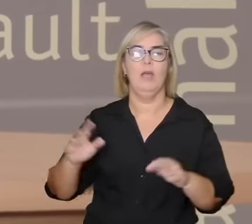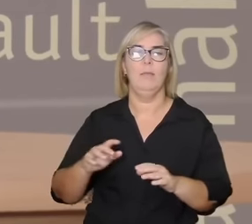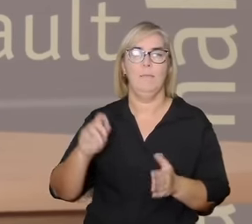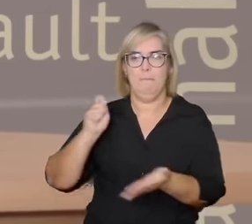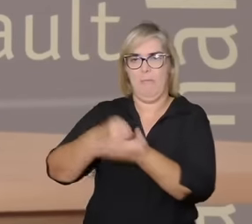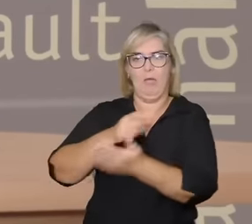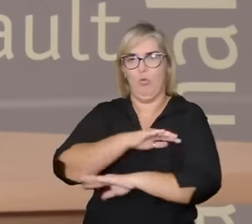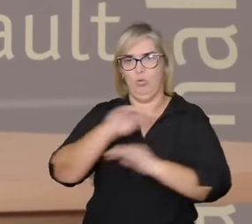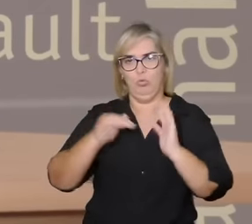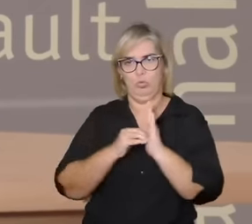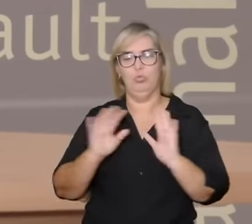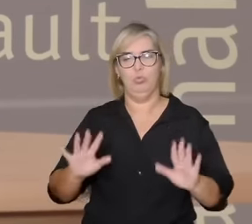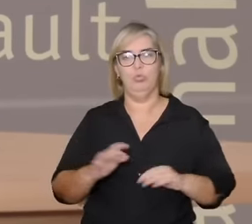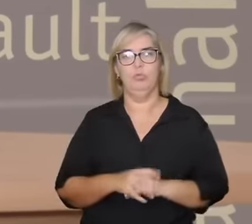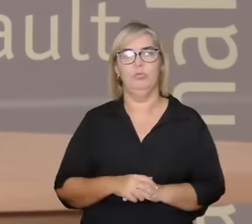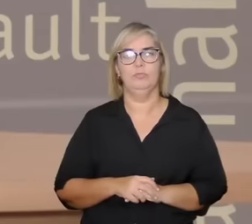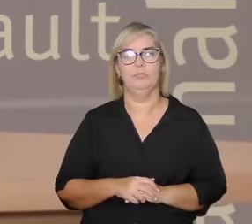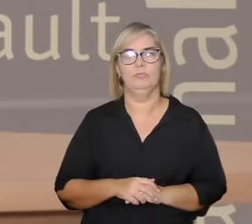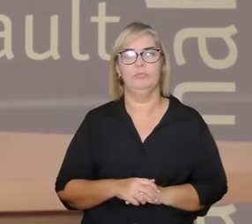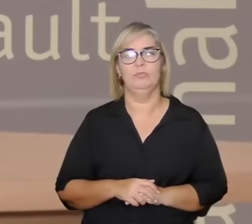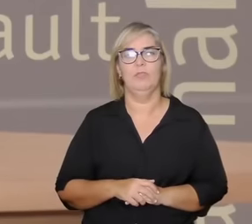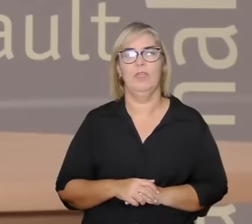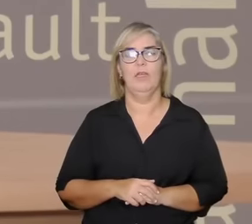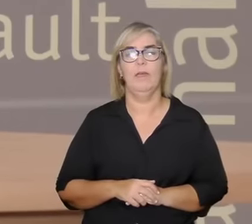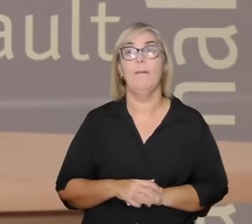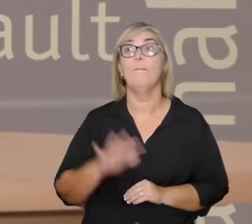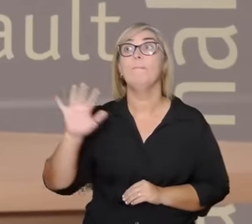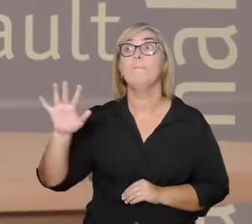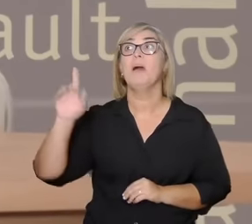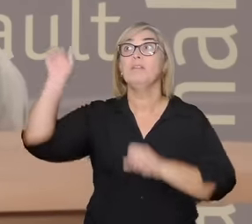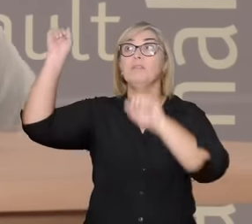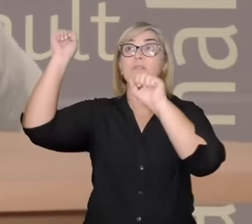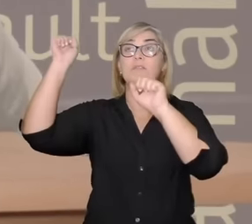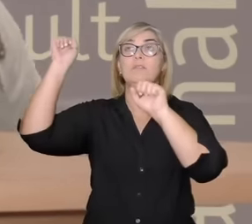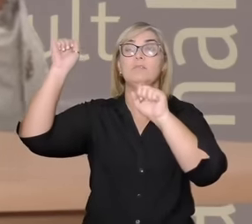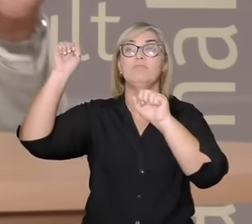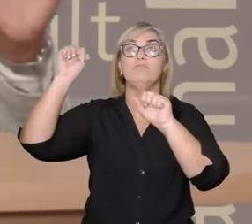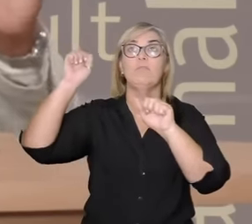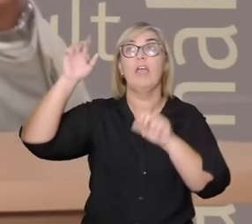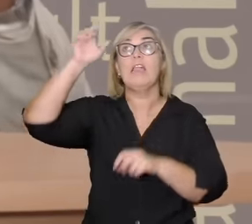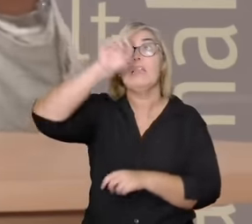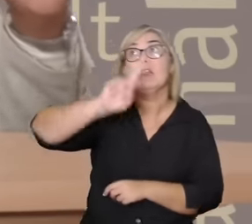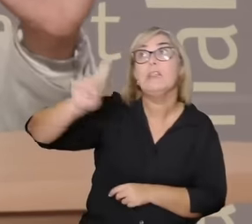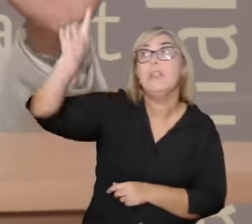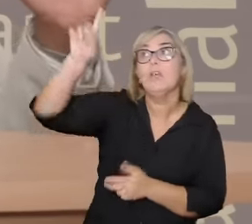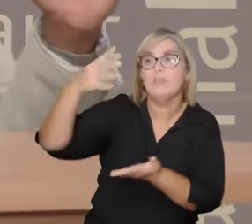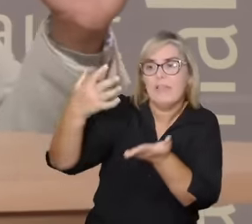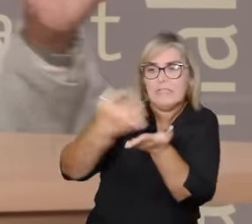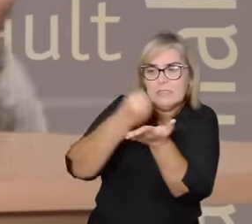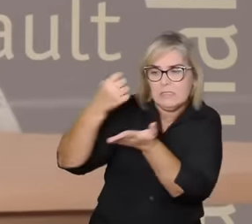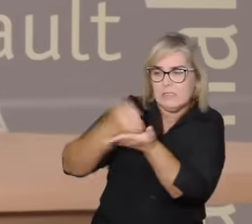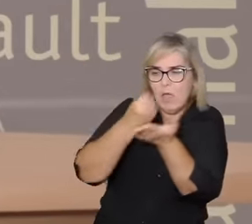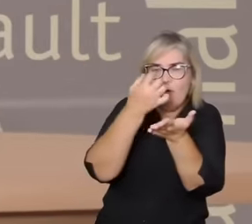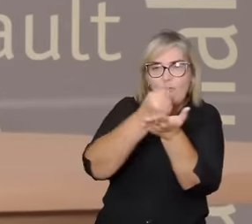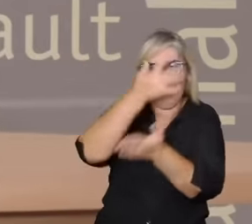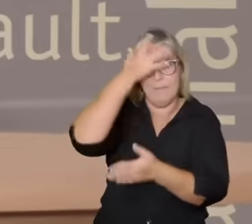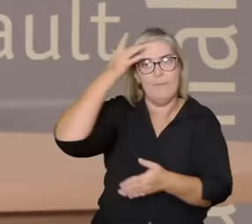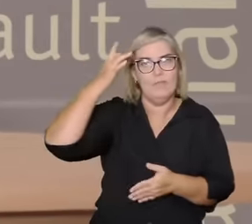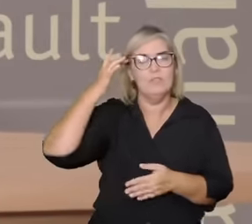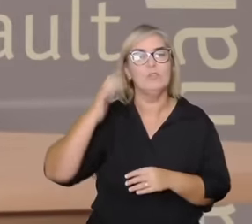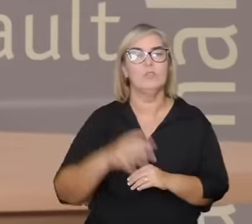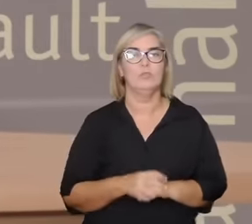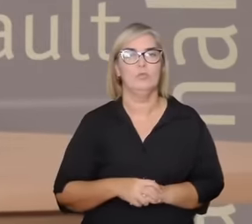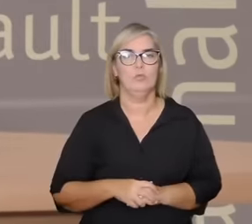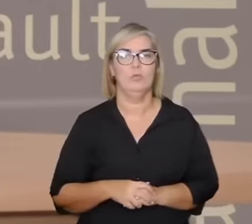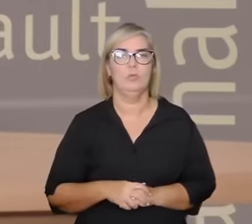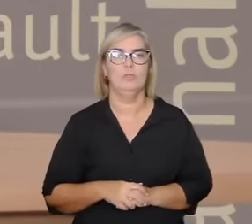então só pela graça que a salvação vai ser possível uma leitura aqui teológica panorâmica tá e nessa